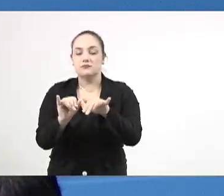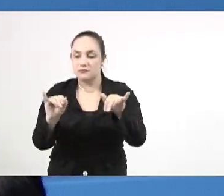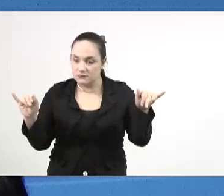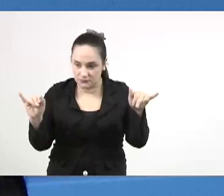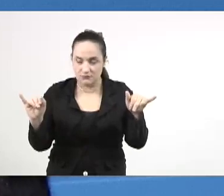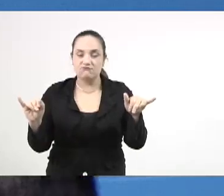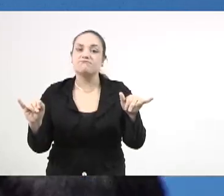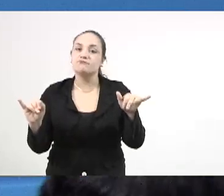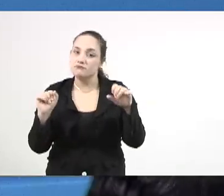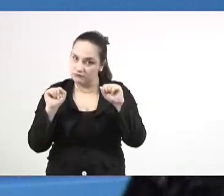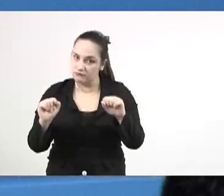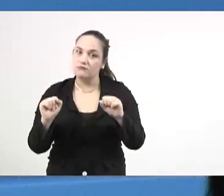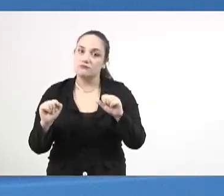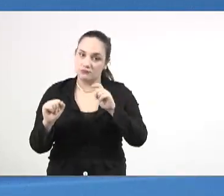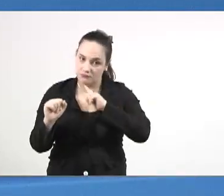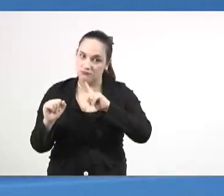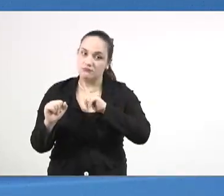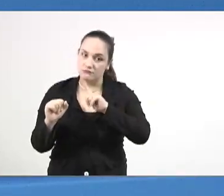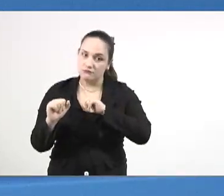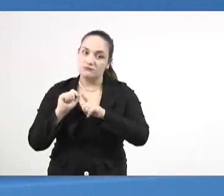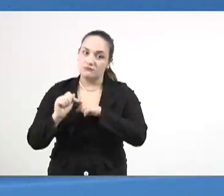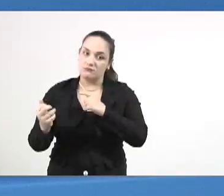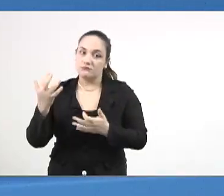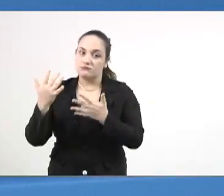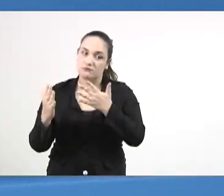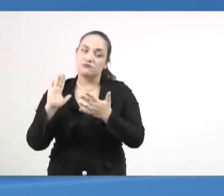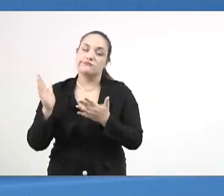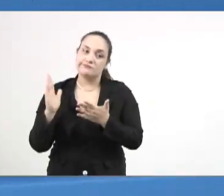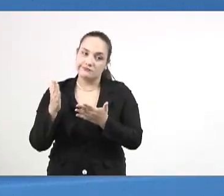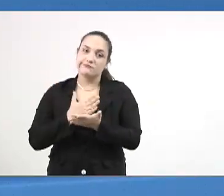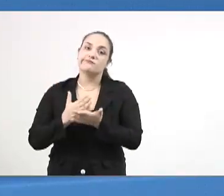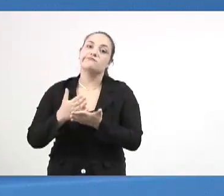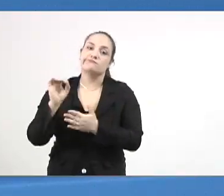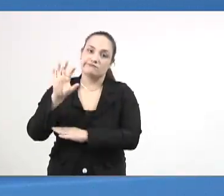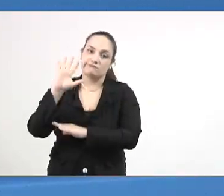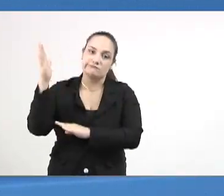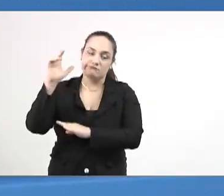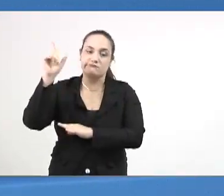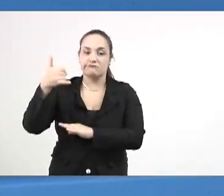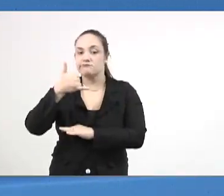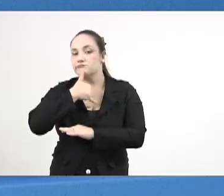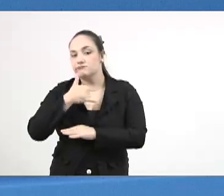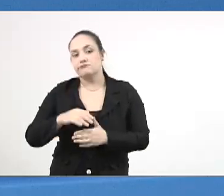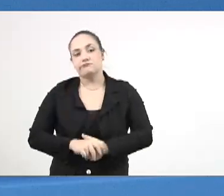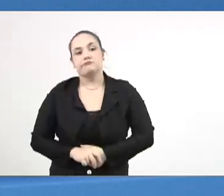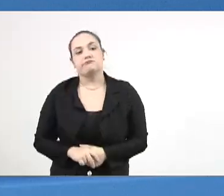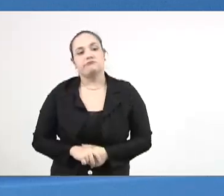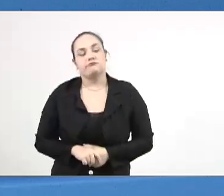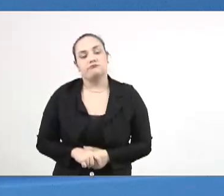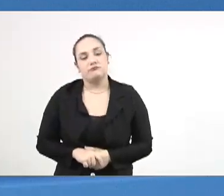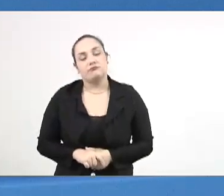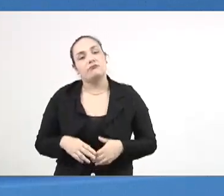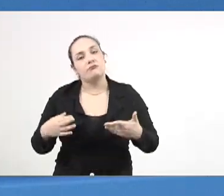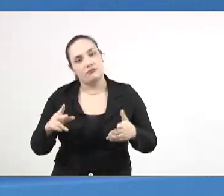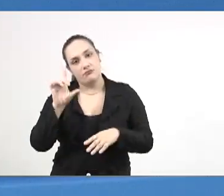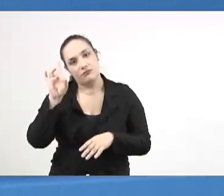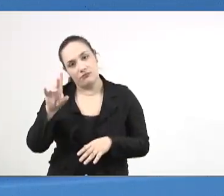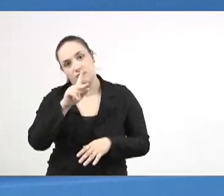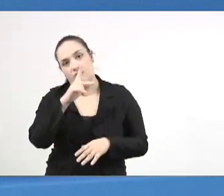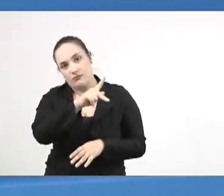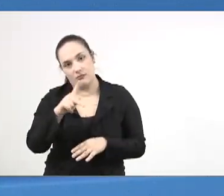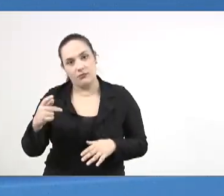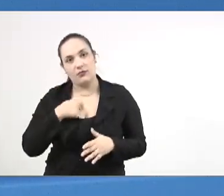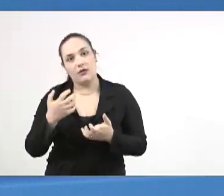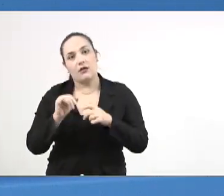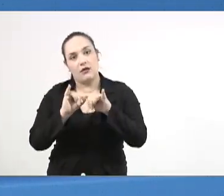que poderia acontecer esses incêndios, e realmente nós estamos com essa tragédia. Então, senhor presidente, era esse o